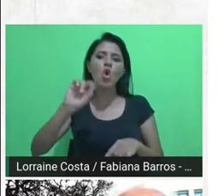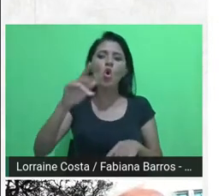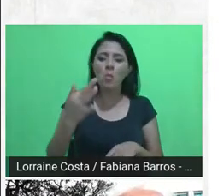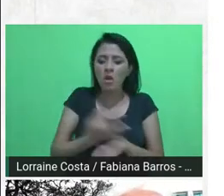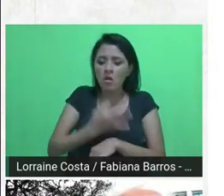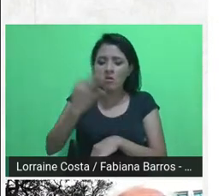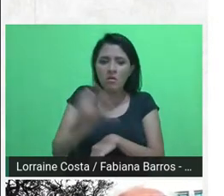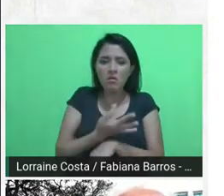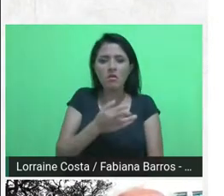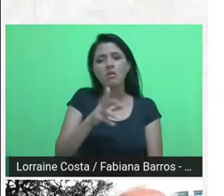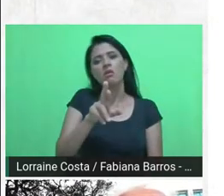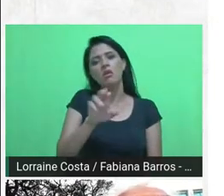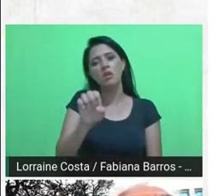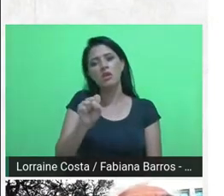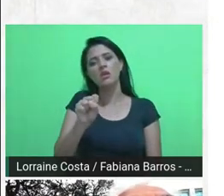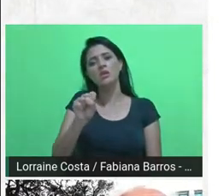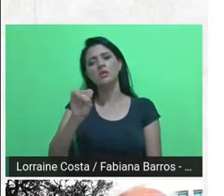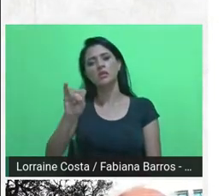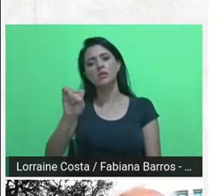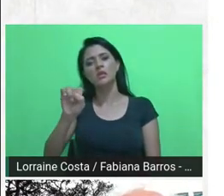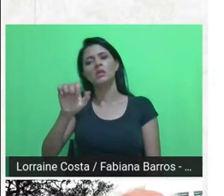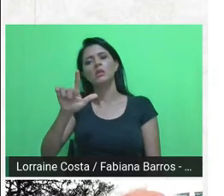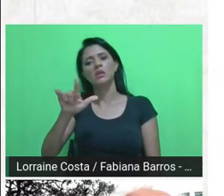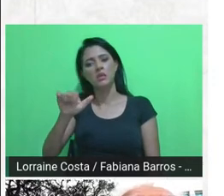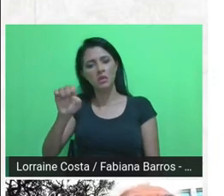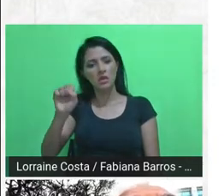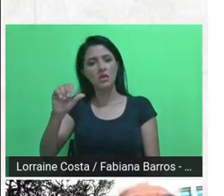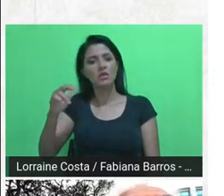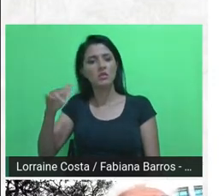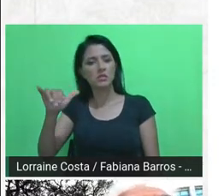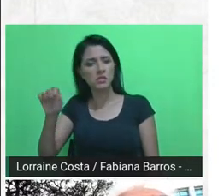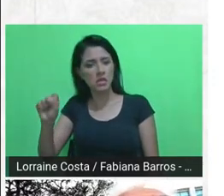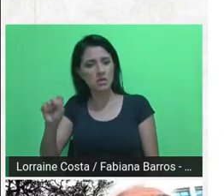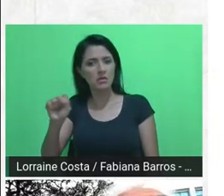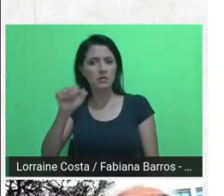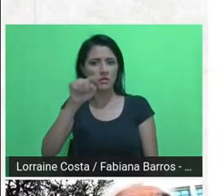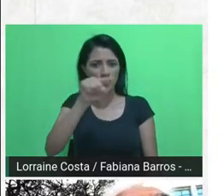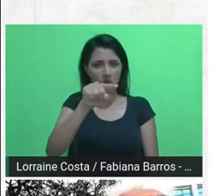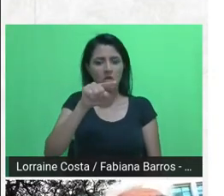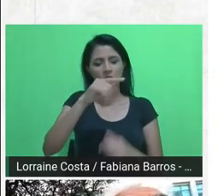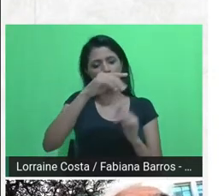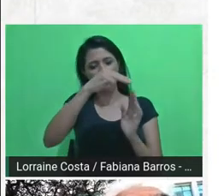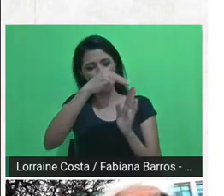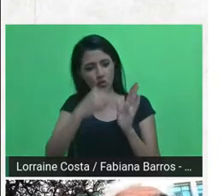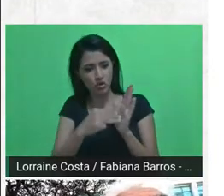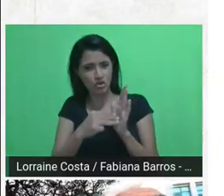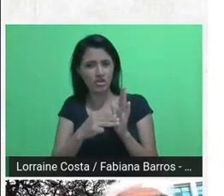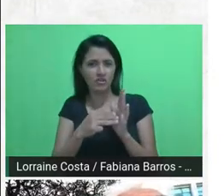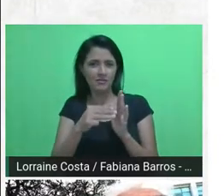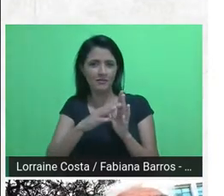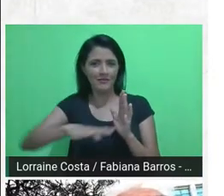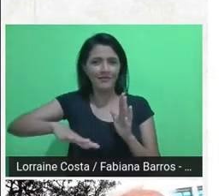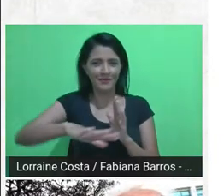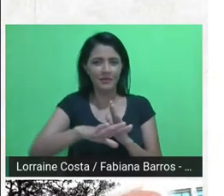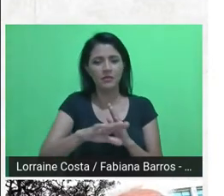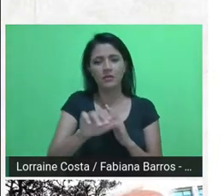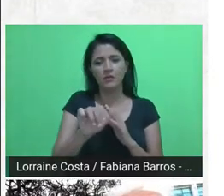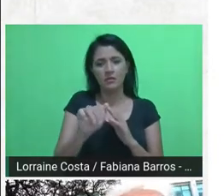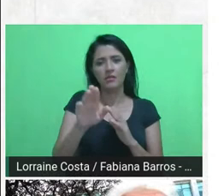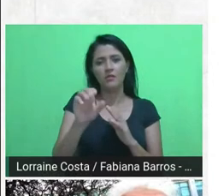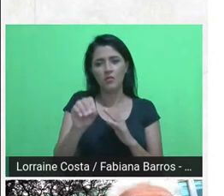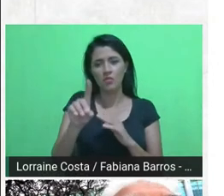Essa metodologia ou abordagem, vamos chamar assim, Ela